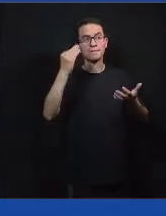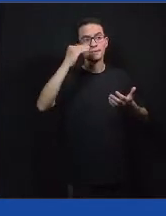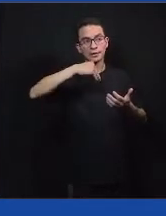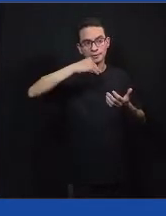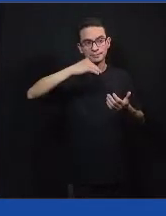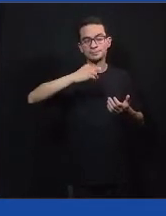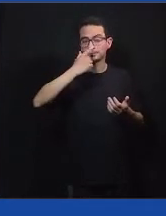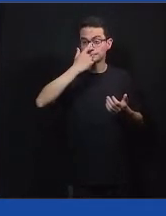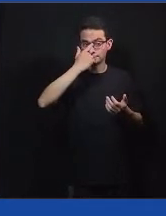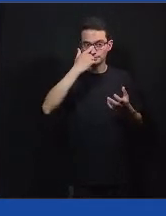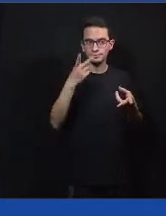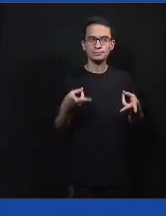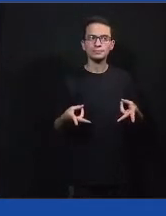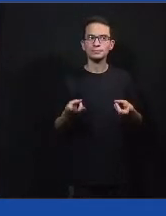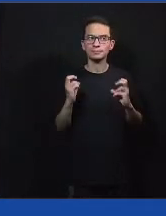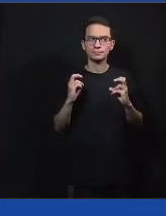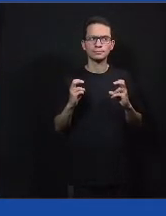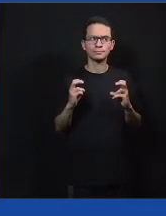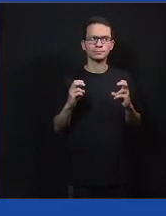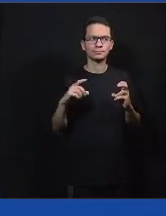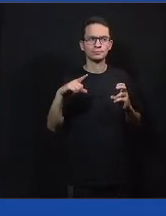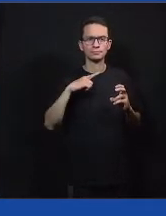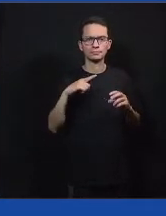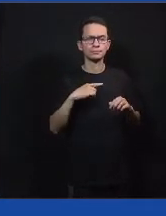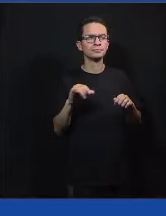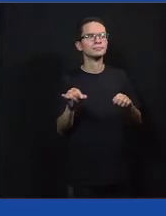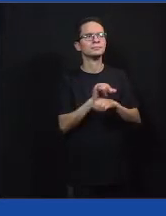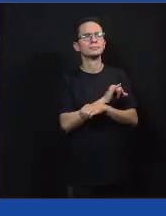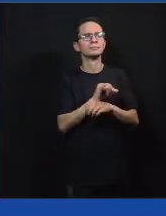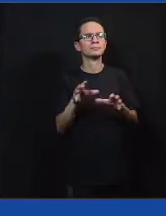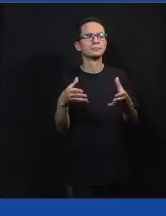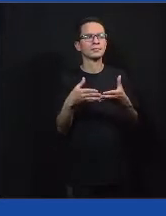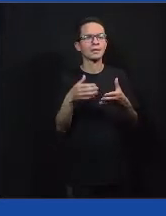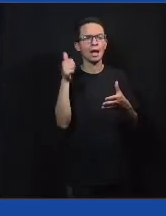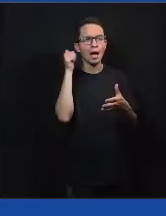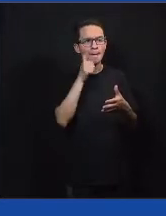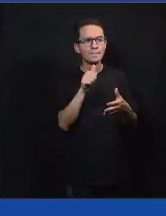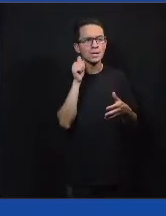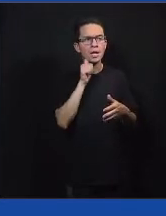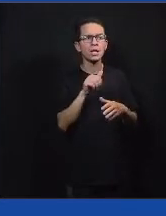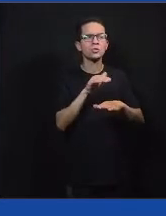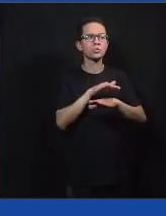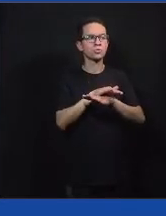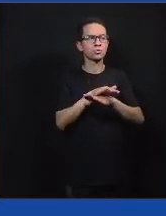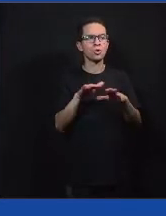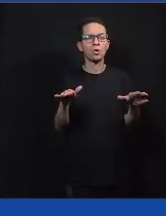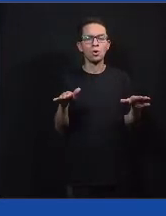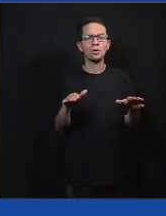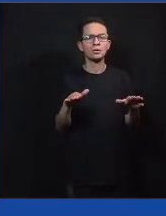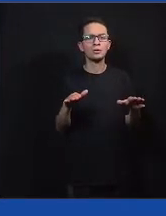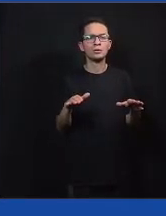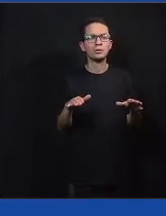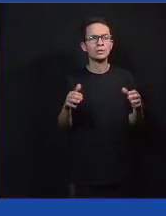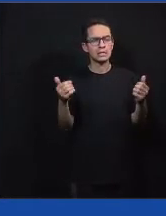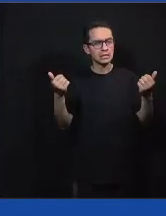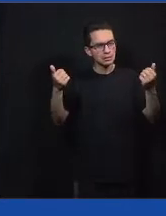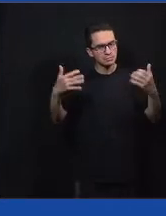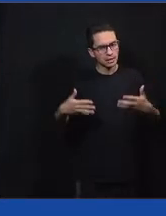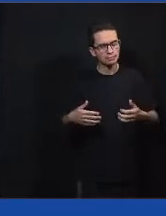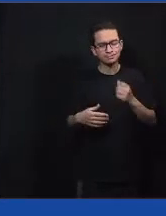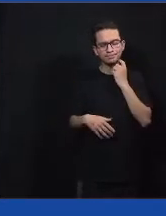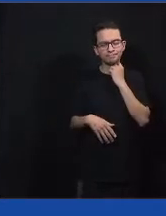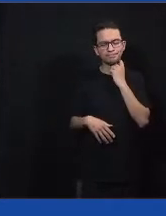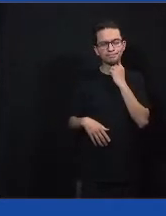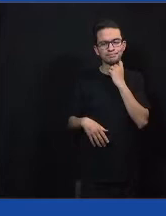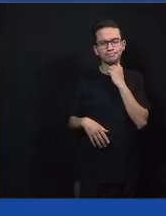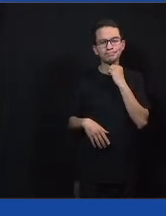a gente percebeu a necessidade no projeto de ter um grupo só de mulheres. Queria que vocês falassem um pouco sobre isso também. Porque, de repente,